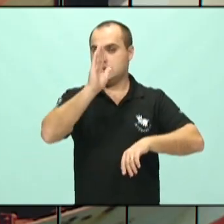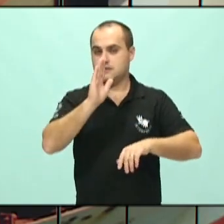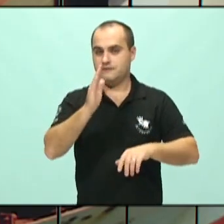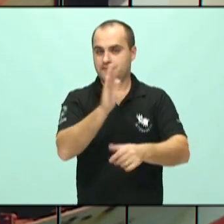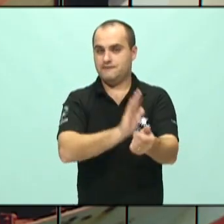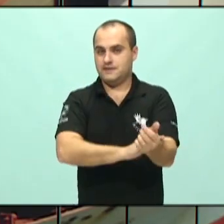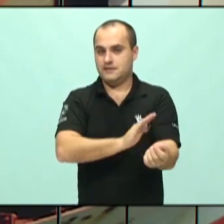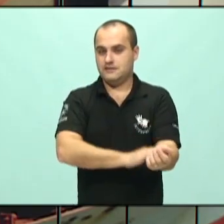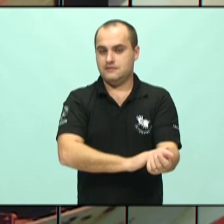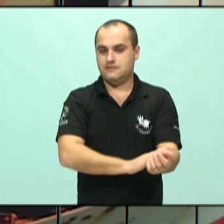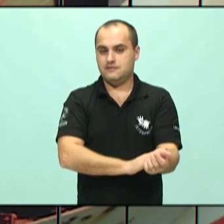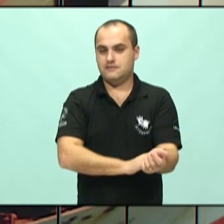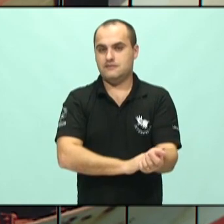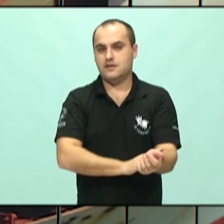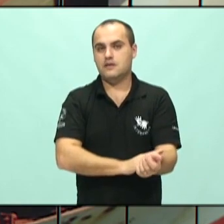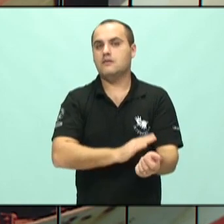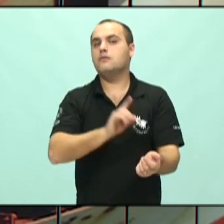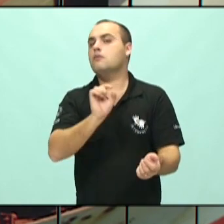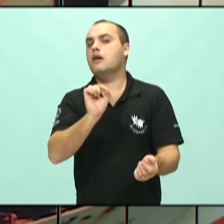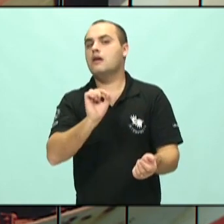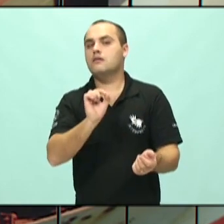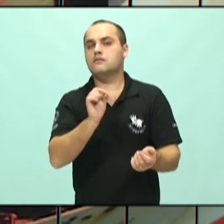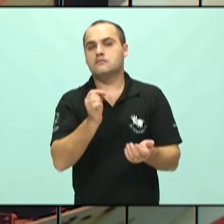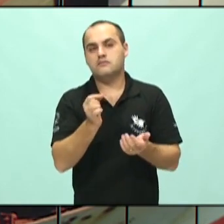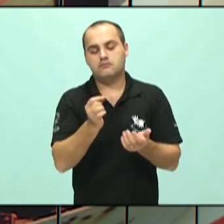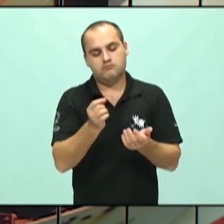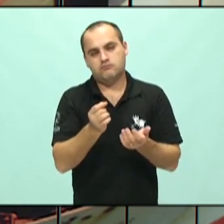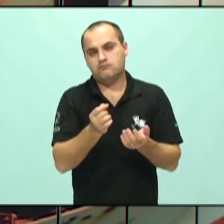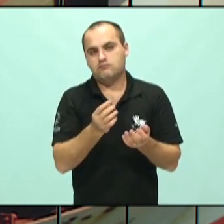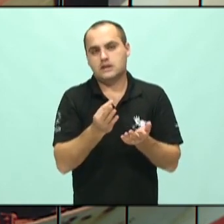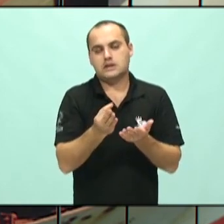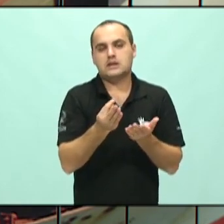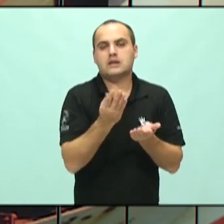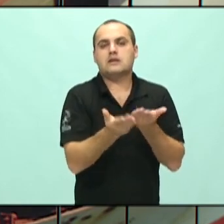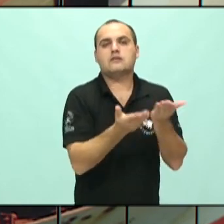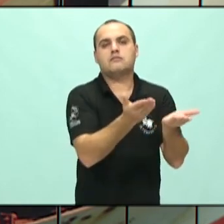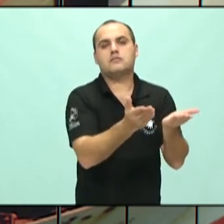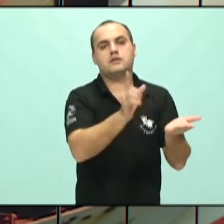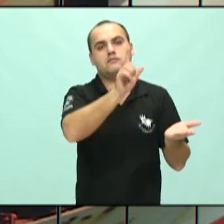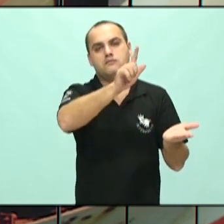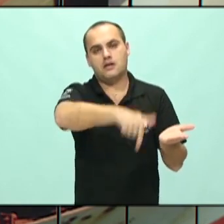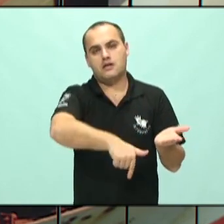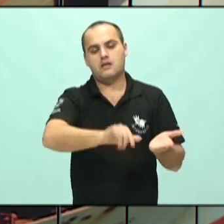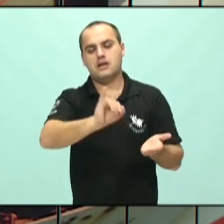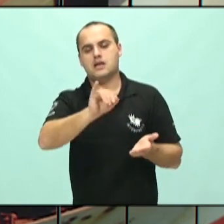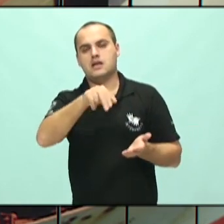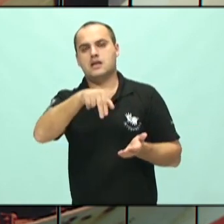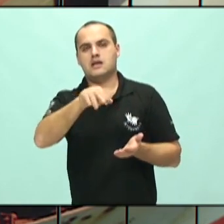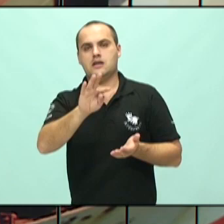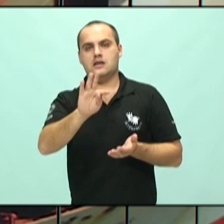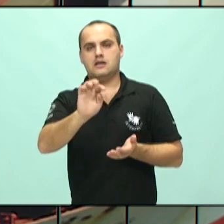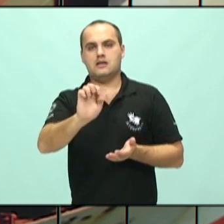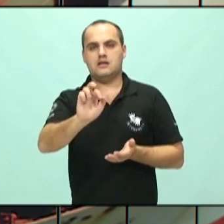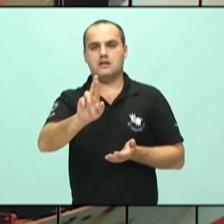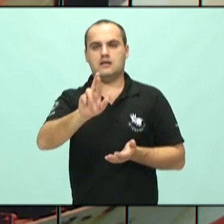o tratamento ele é internação. Dificilmente a gente consegue tratar um paciente sem tirar ele desse ambiente que vai levá-lo